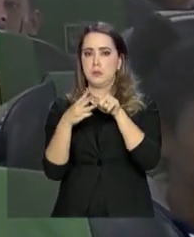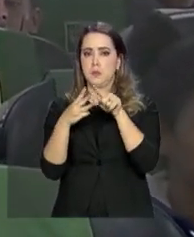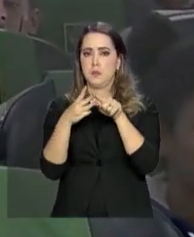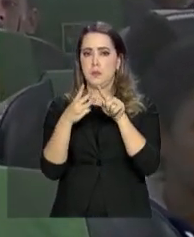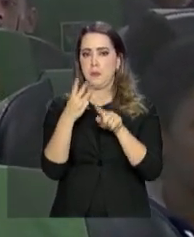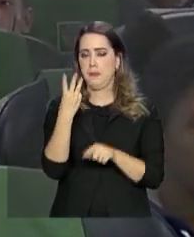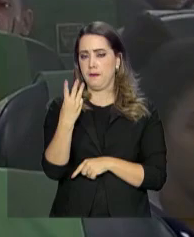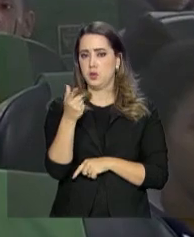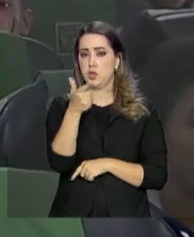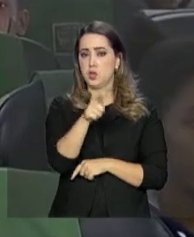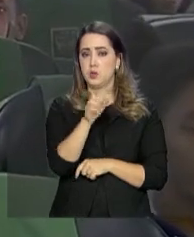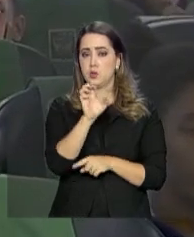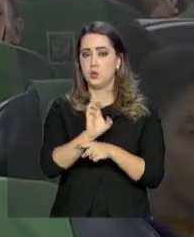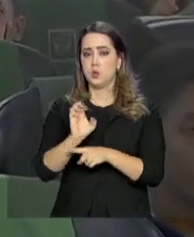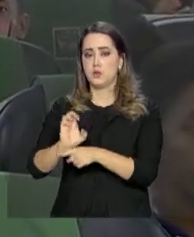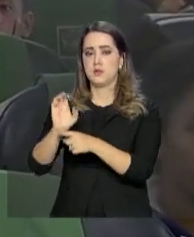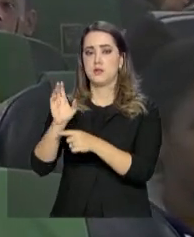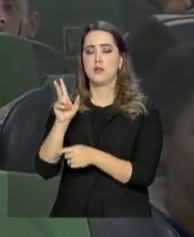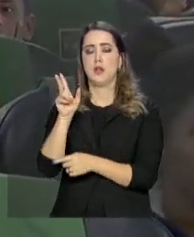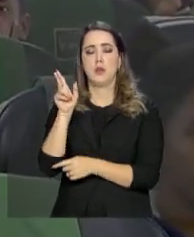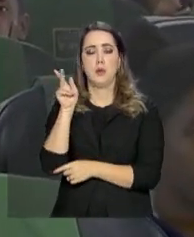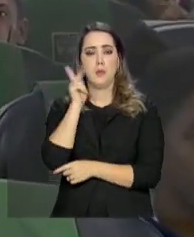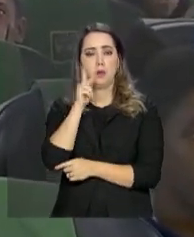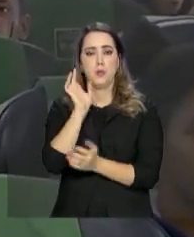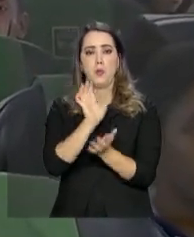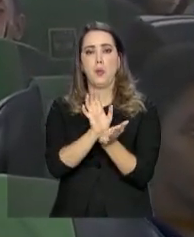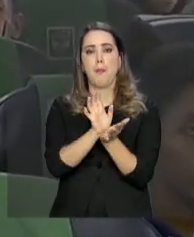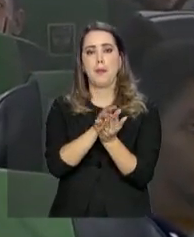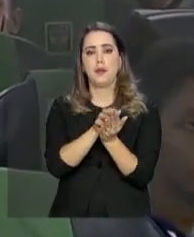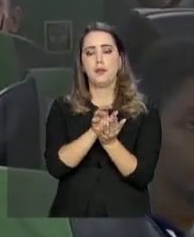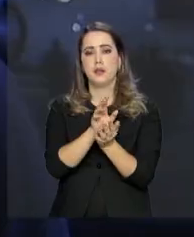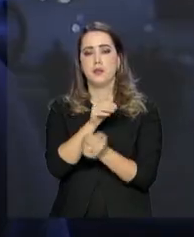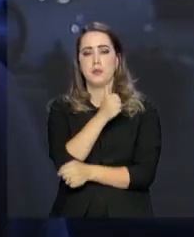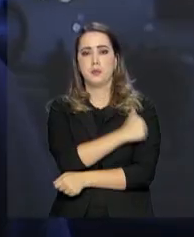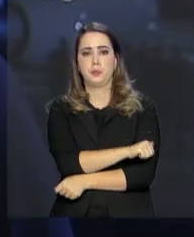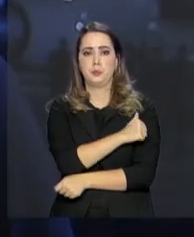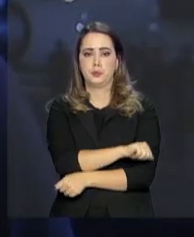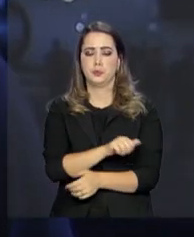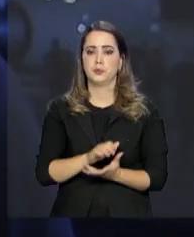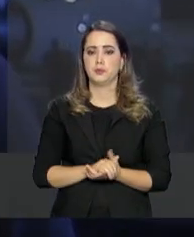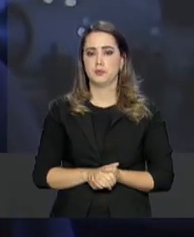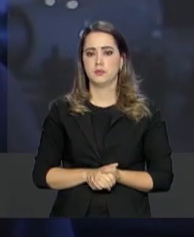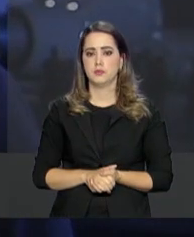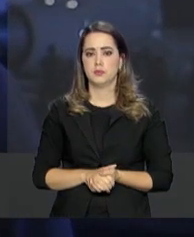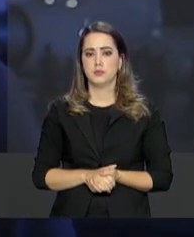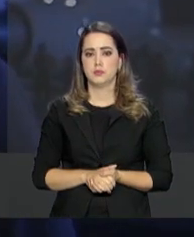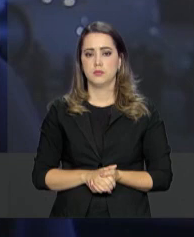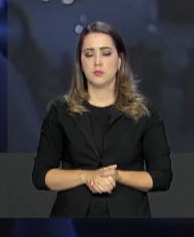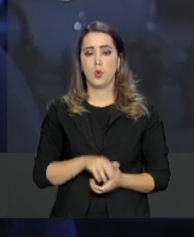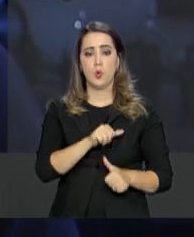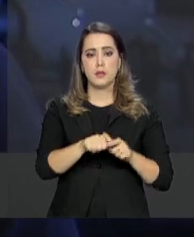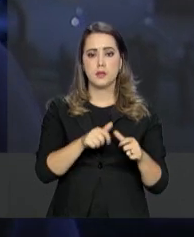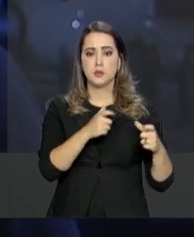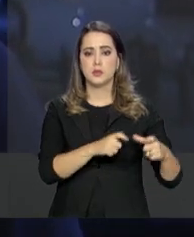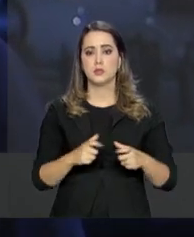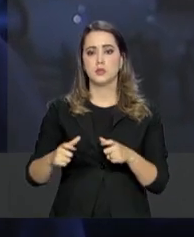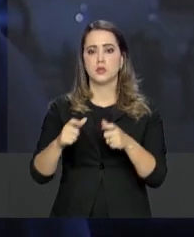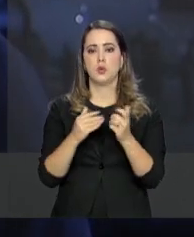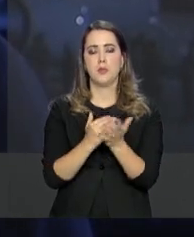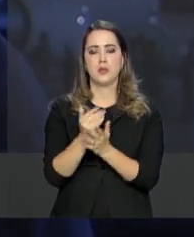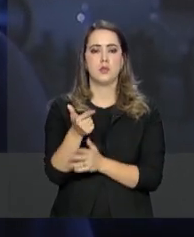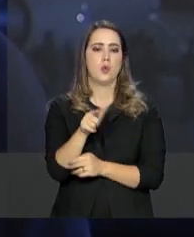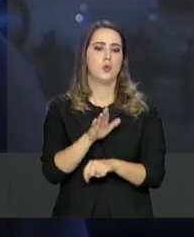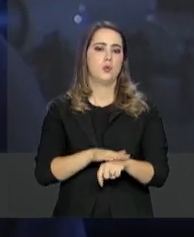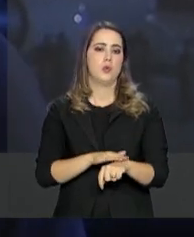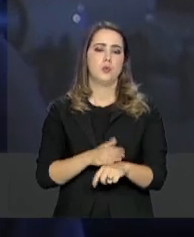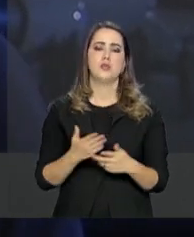estados diferentes. Pernambuco, Paraíba e Rio de Janeiro. Com a interiorização, se fecha esse ciclo e começa outro. Que é